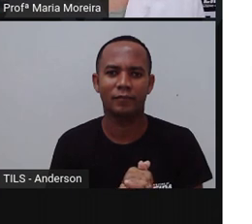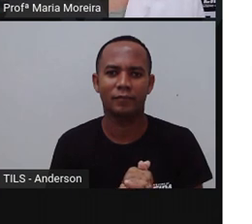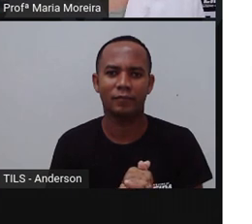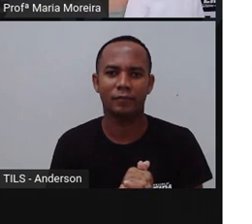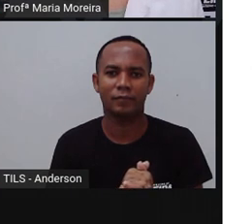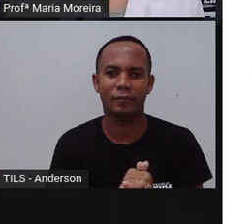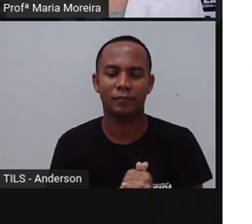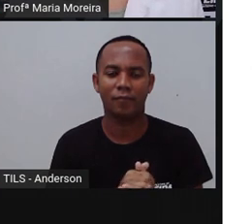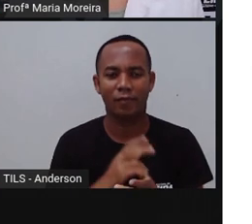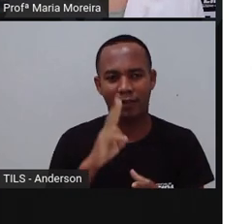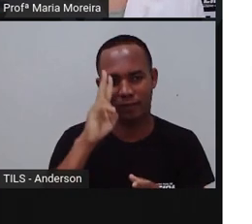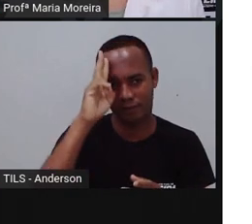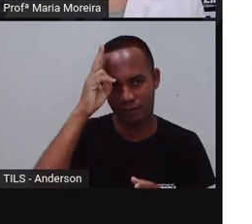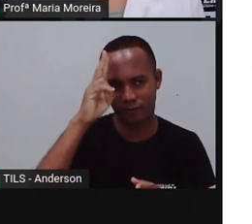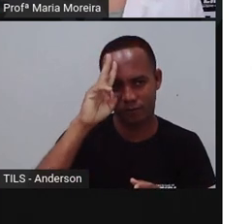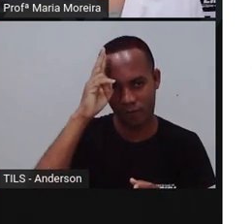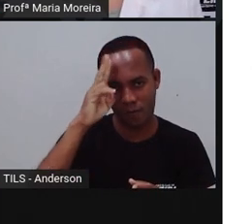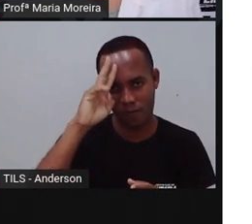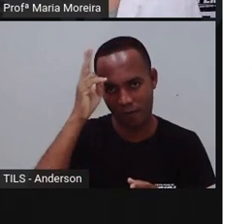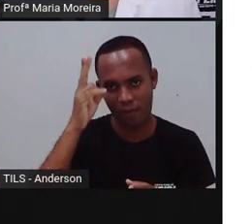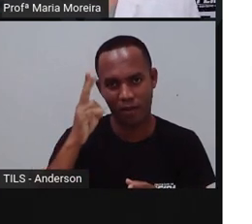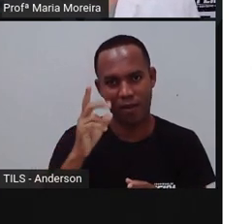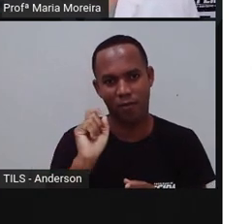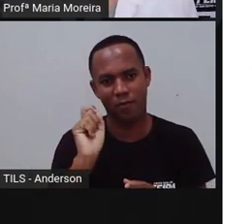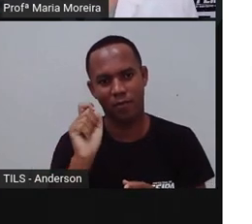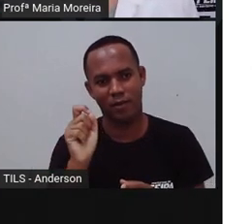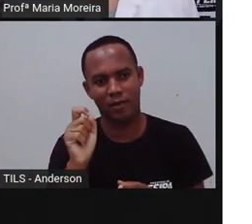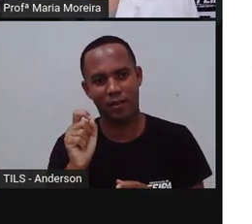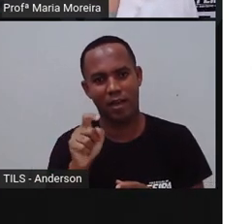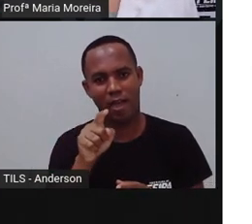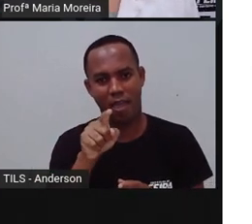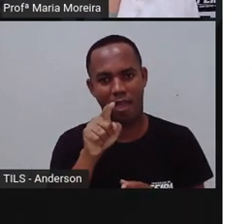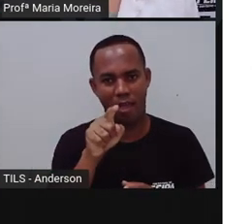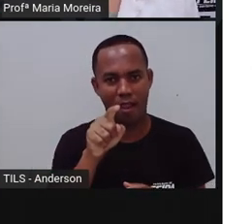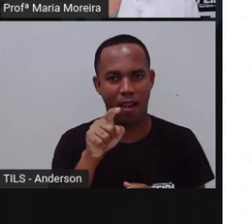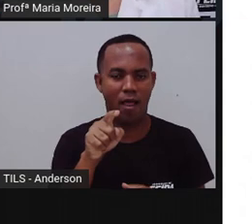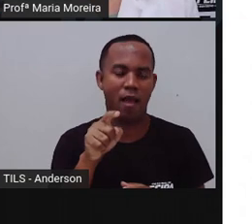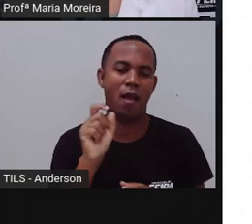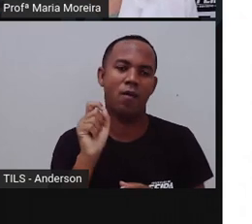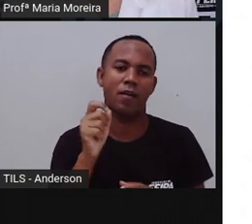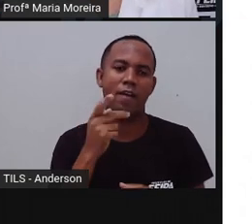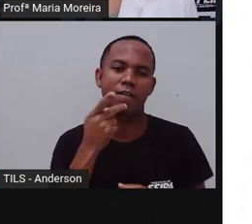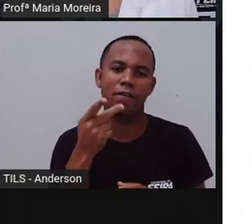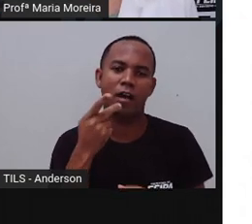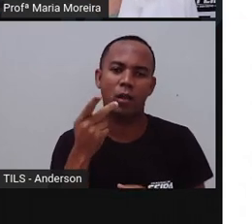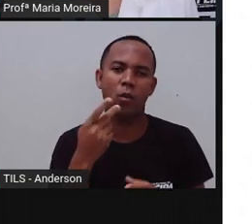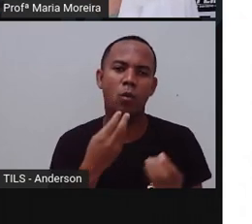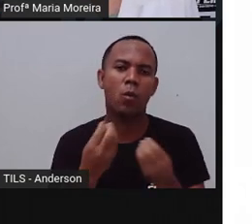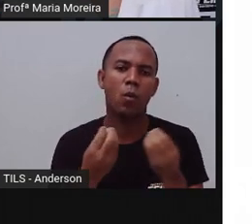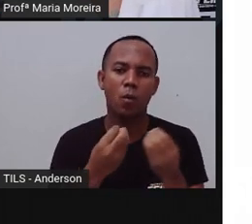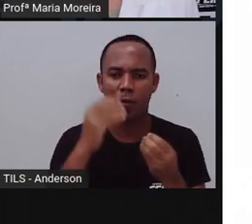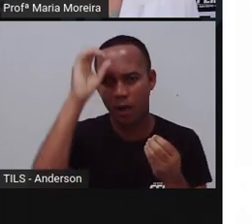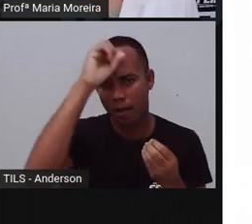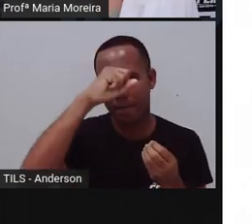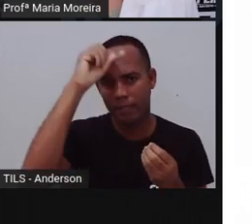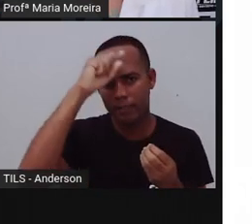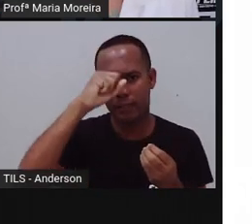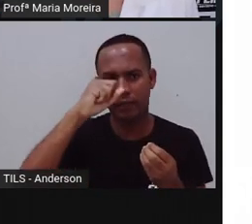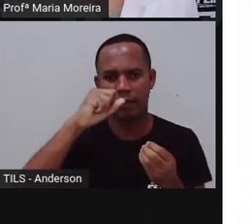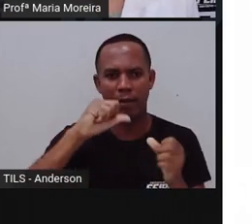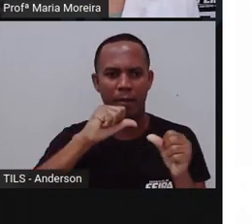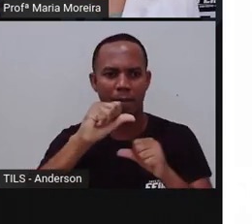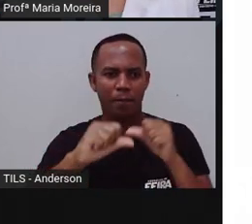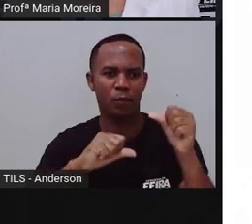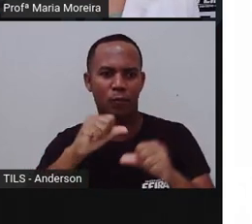Bom, na história, né? Malala disse que queria aprender sobre como poderia mudar o mundo. E você?